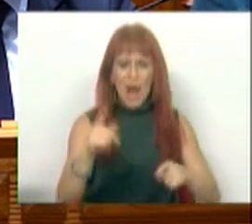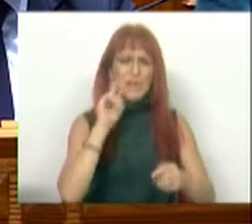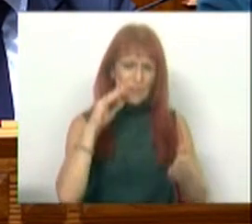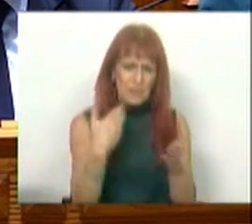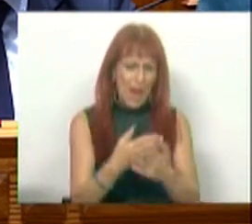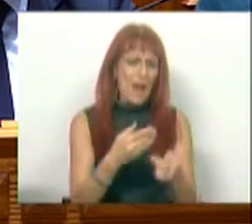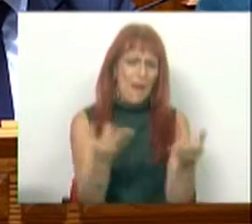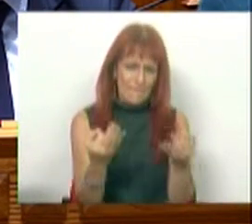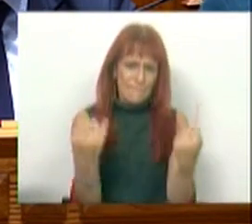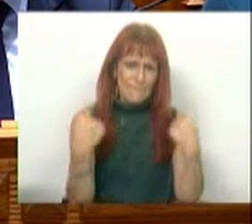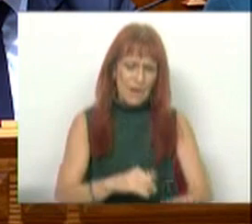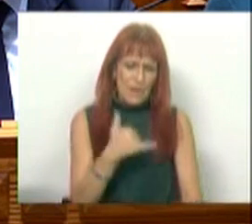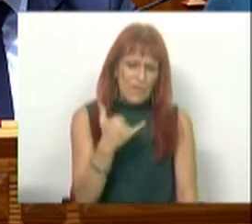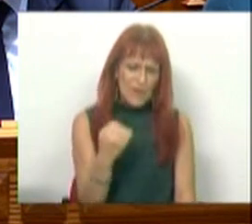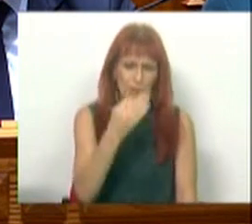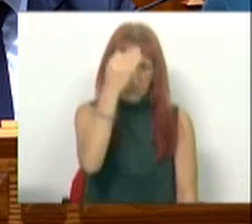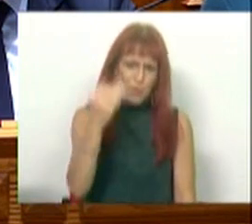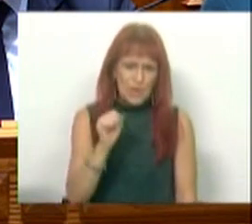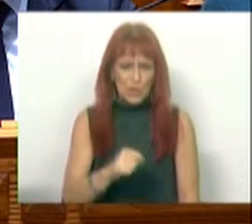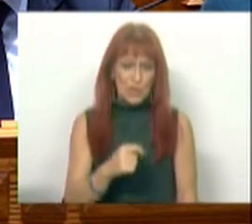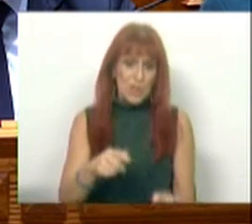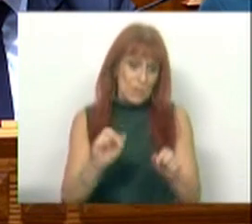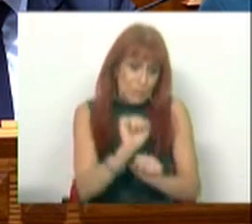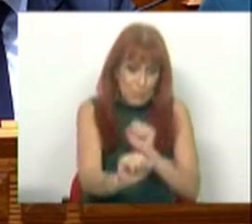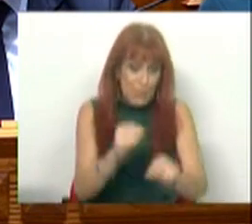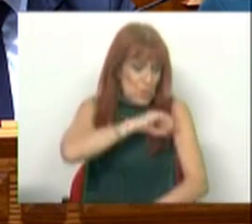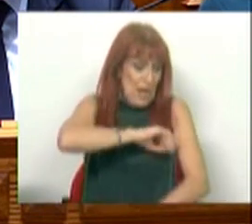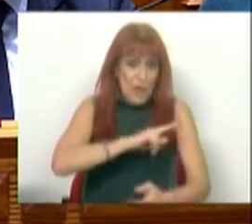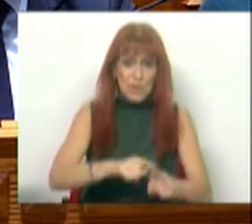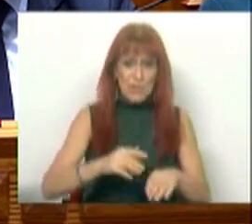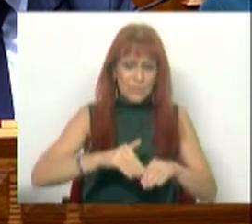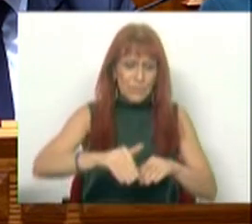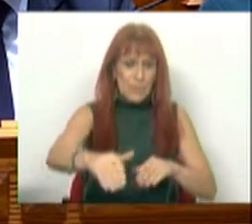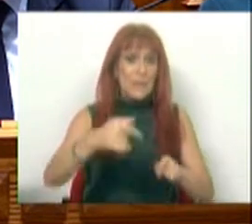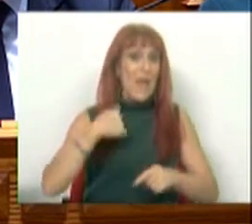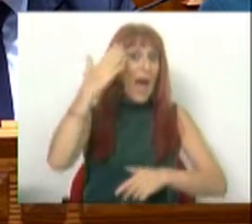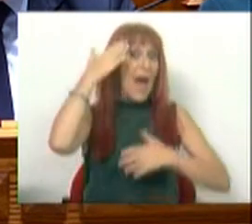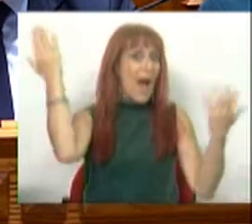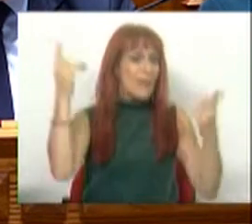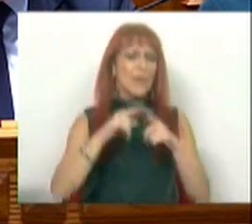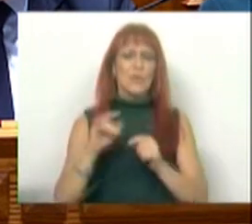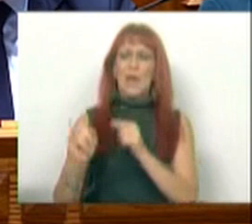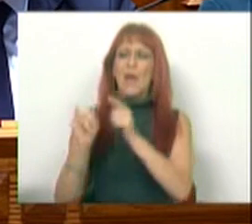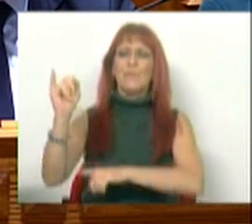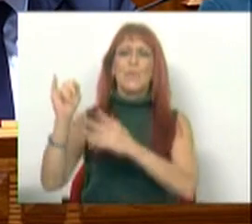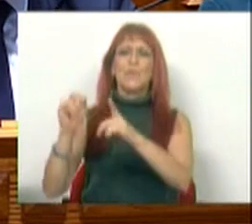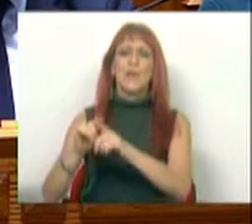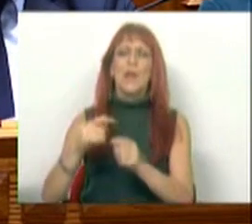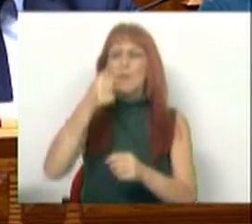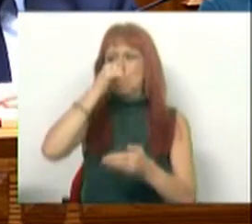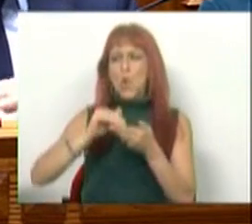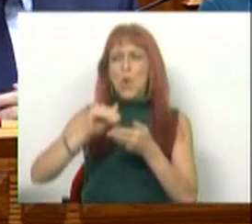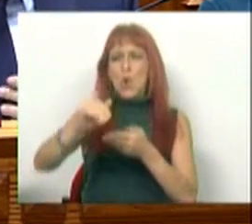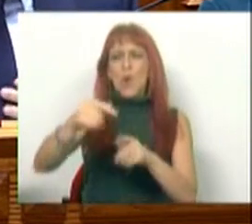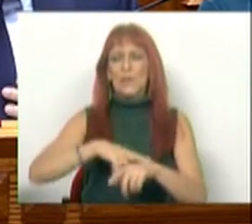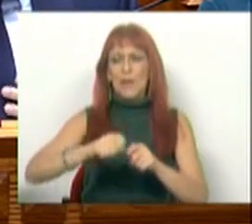valorização de 20% dos respectivos salários num cenário em que se prevê que a inflação seja acumulada